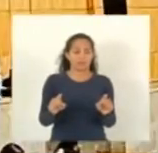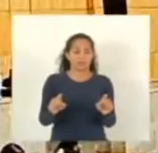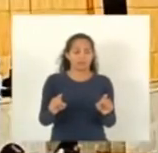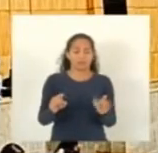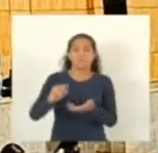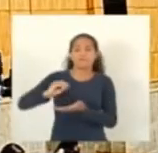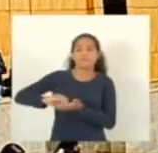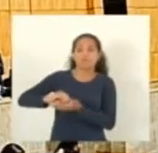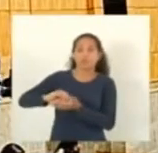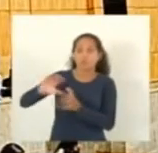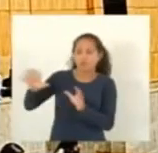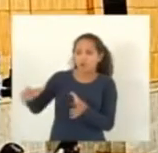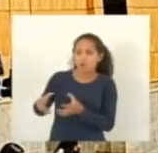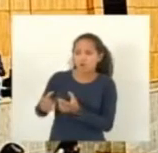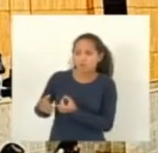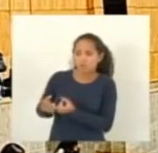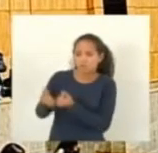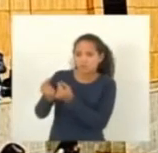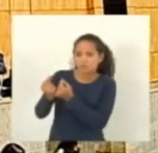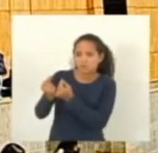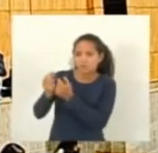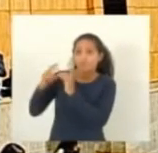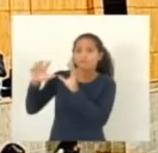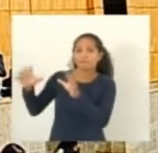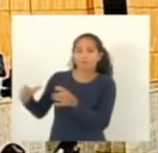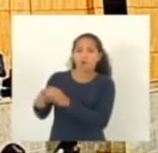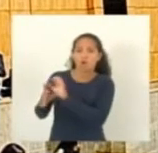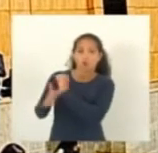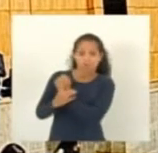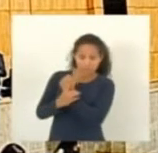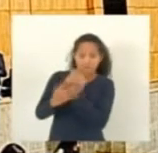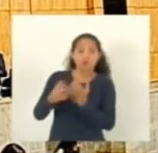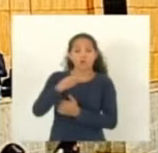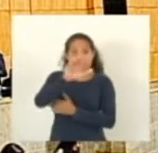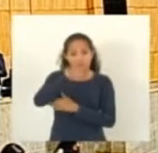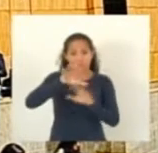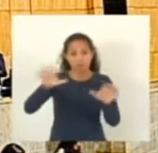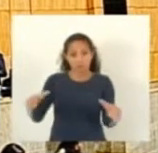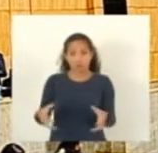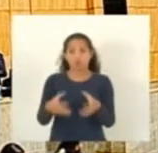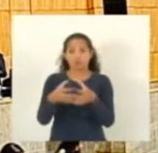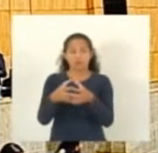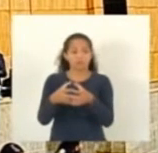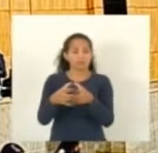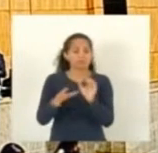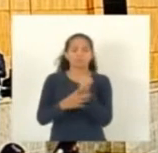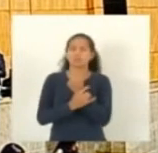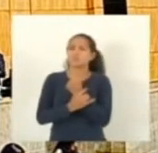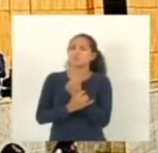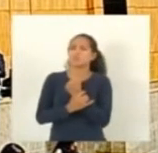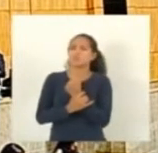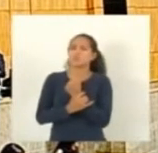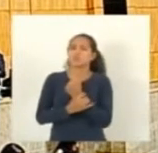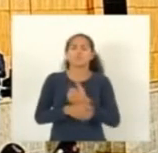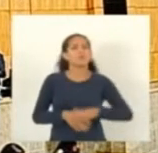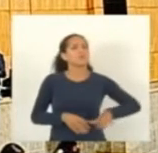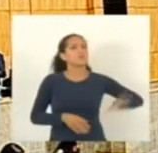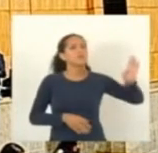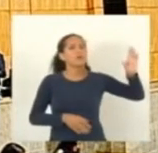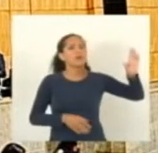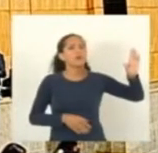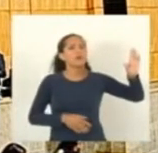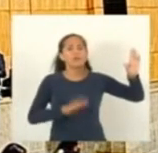de finanças, né? Não, segurança e finanças. E eu convoco nesse momento a comissão de segurança. Peraí que eu não